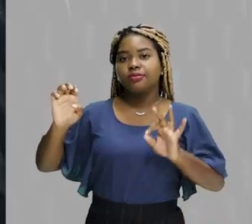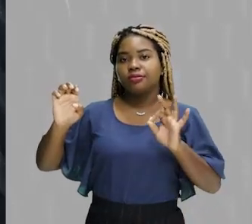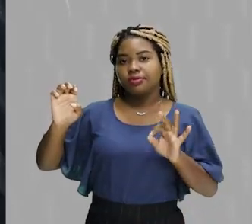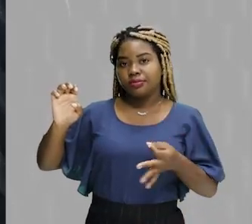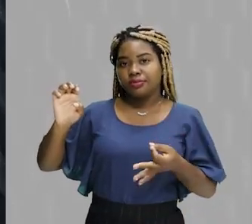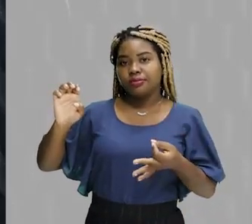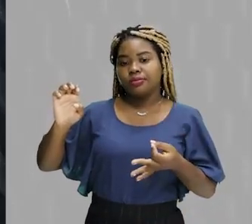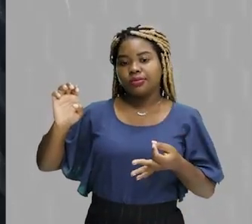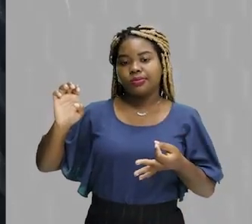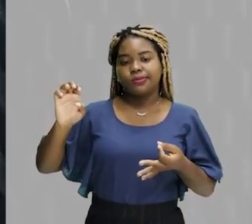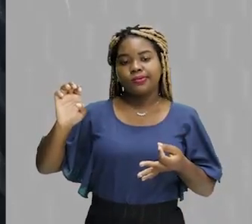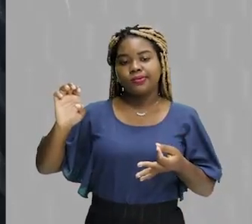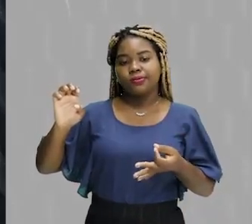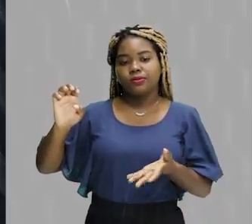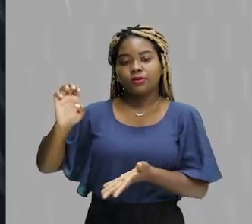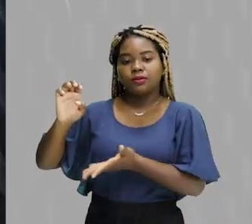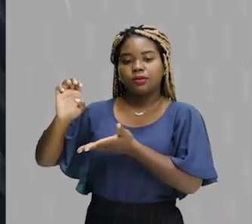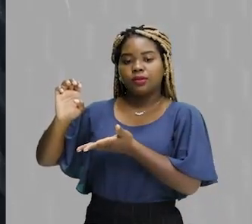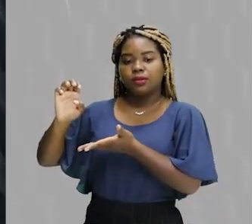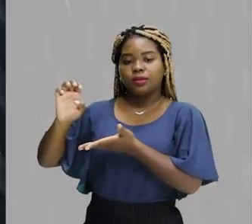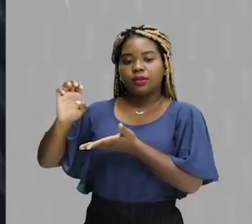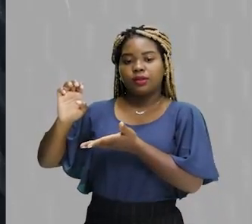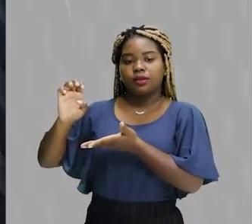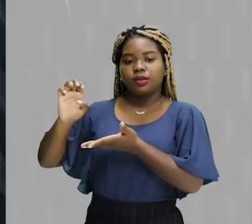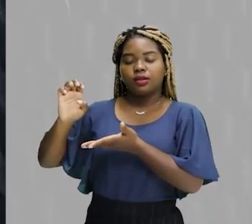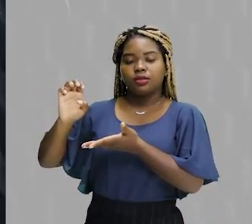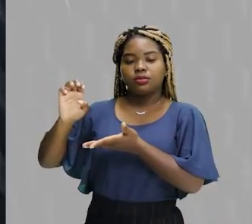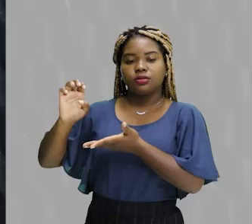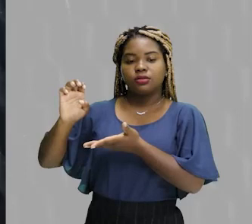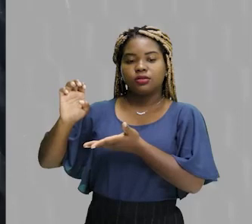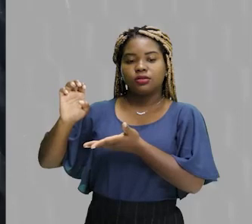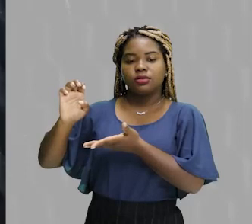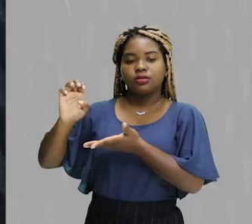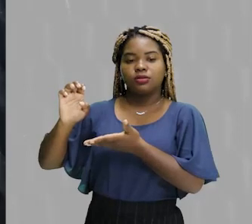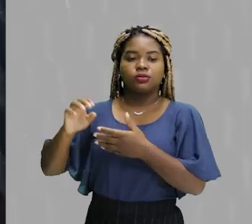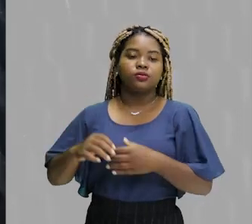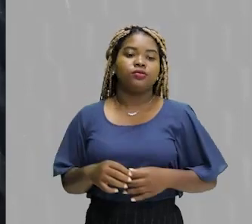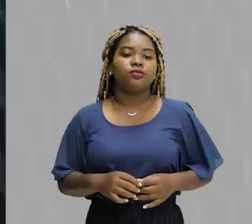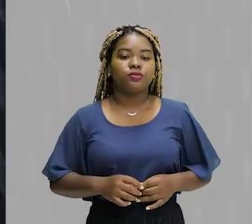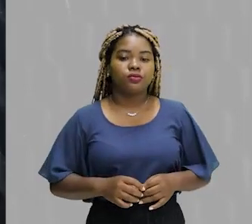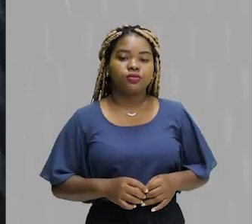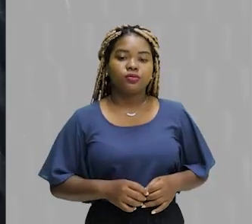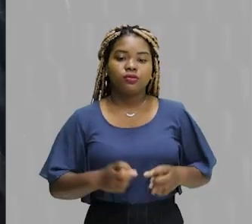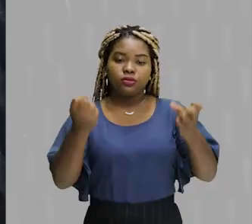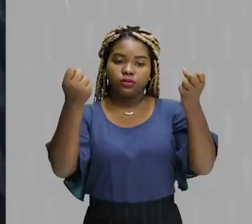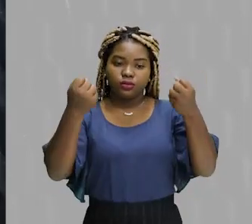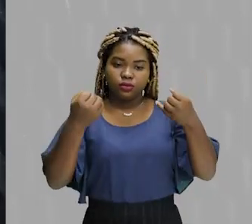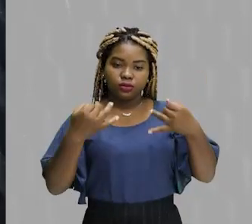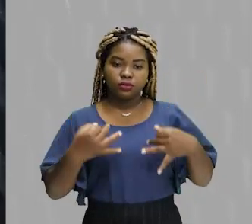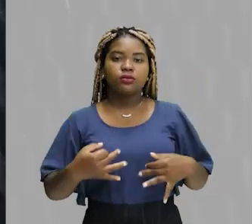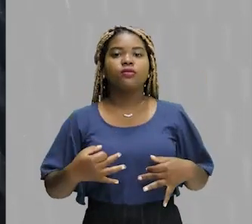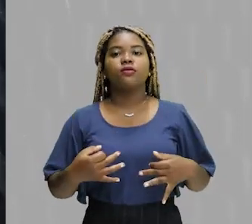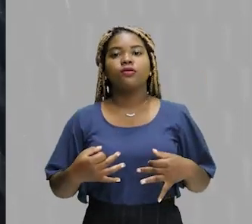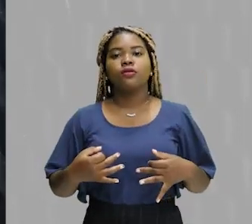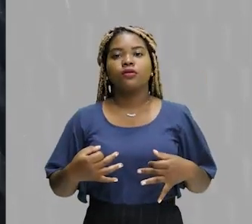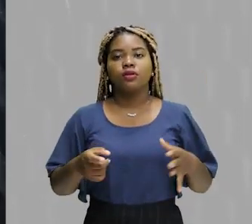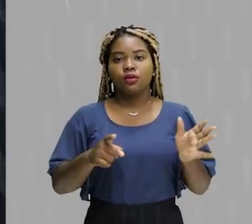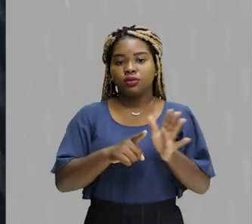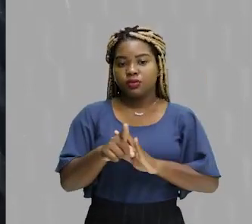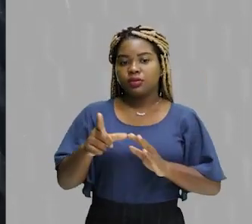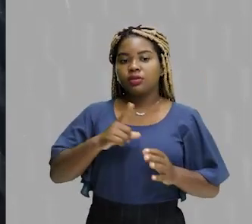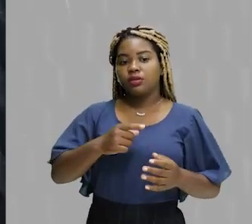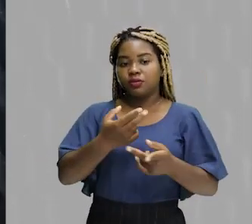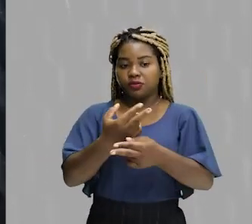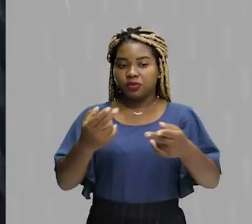Ok? Então, veja só. Quando nós estamos tratando aqui desta atividade, nós temos